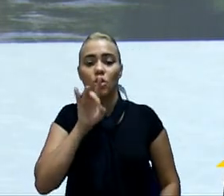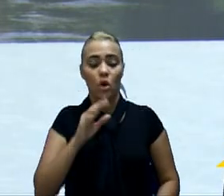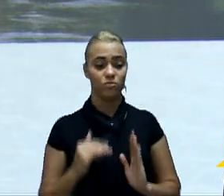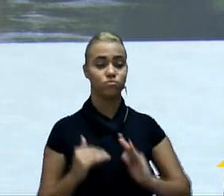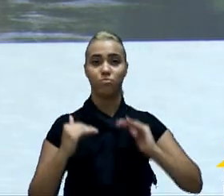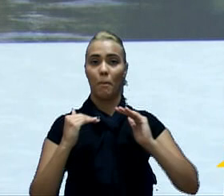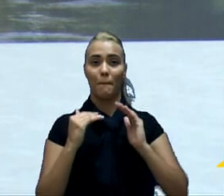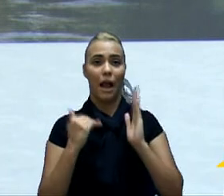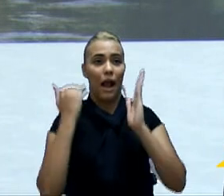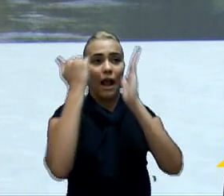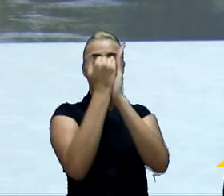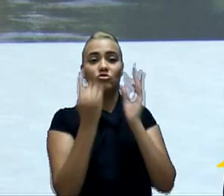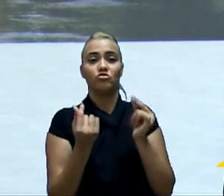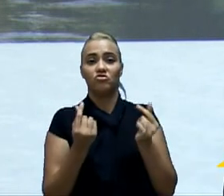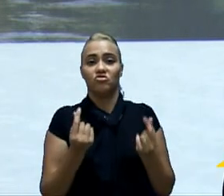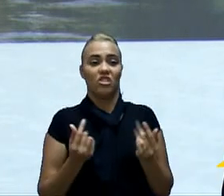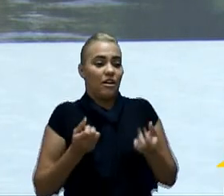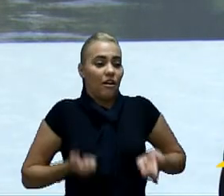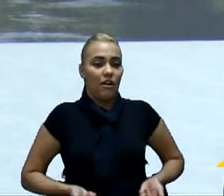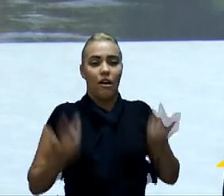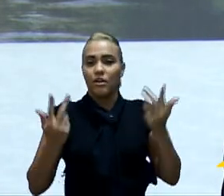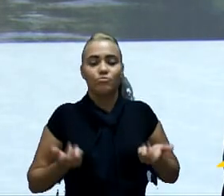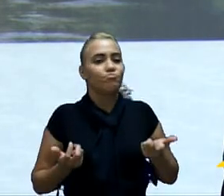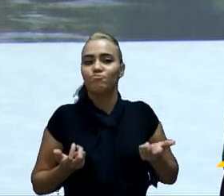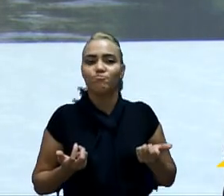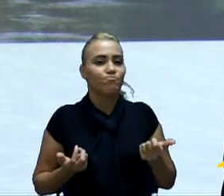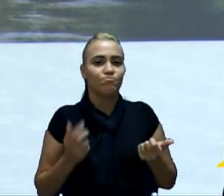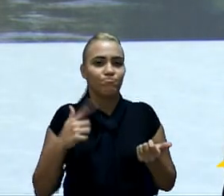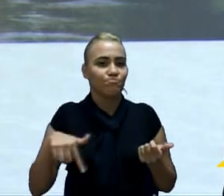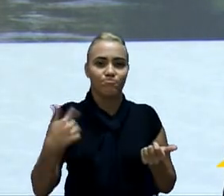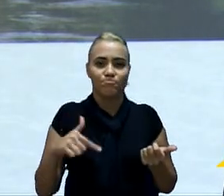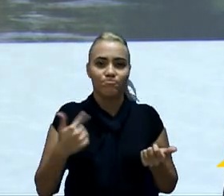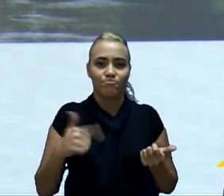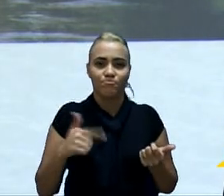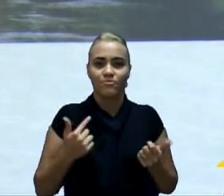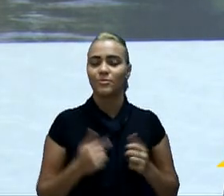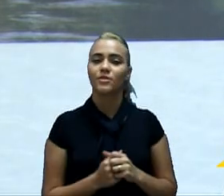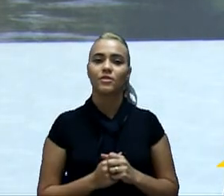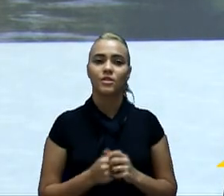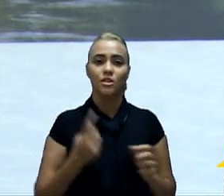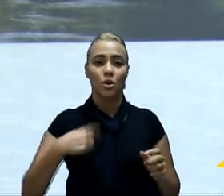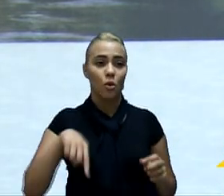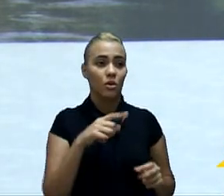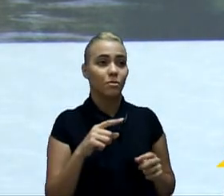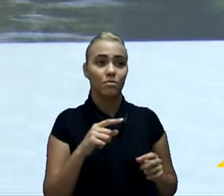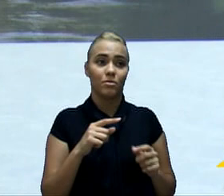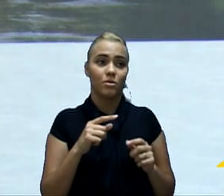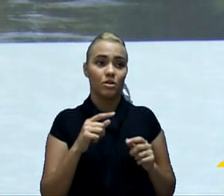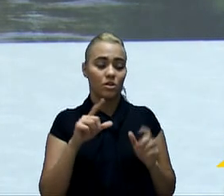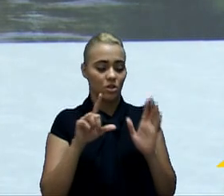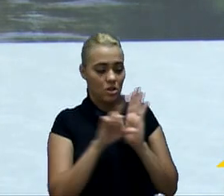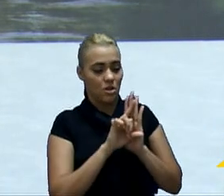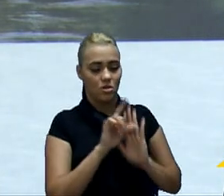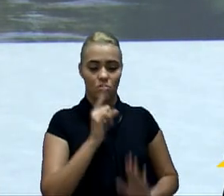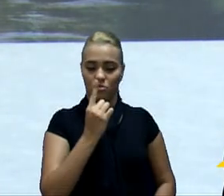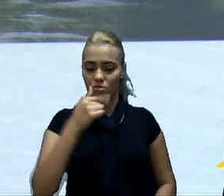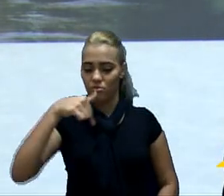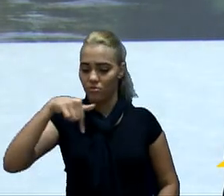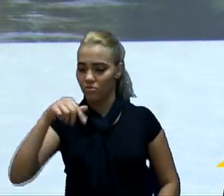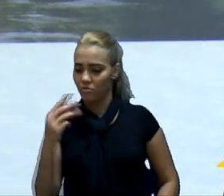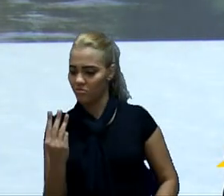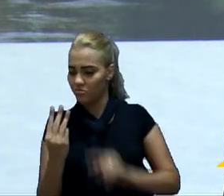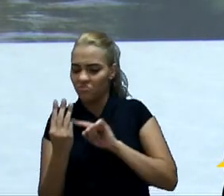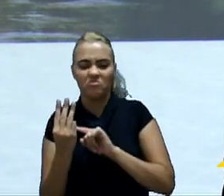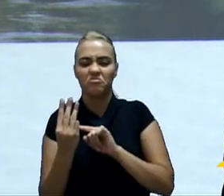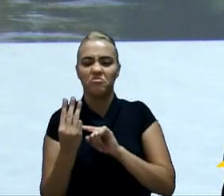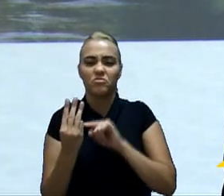aumento de despesa. Portanto, não haverá nenhum choque com a Lei Complementar 173. Agora,